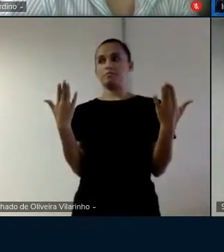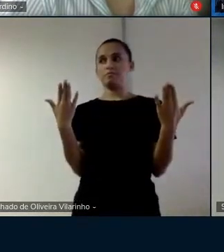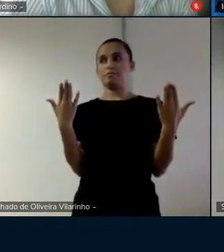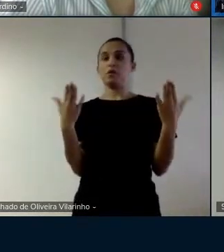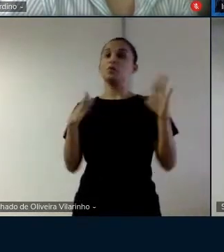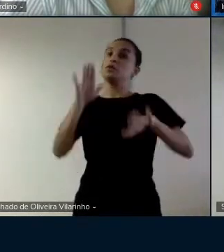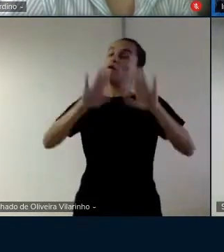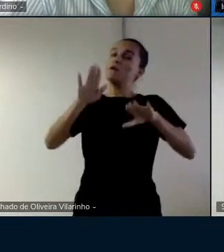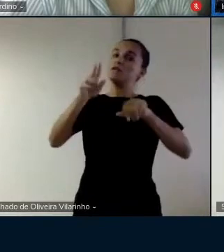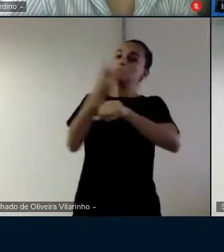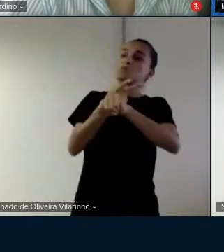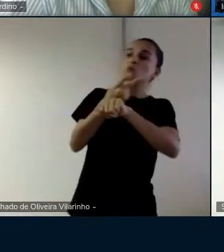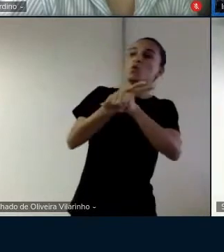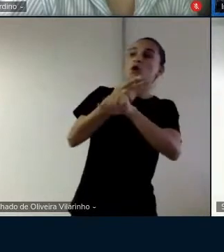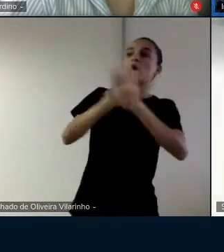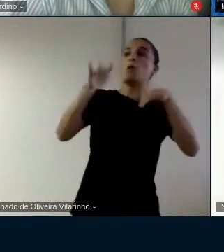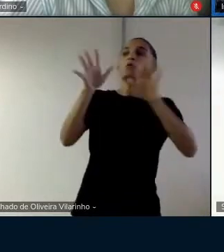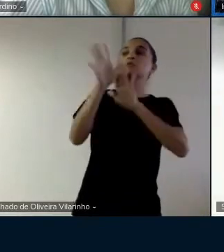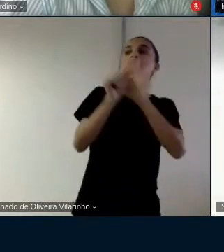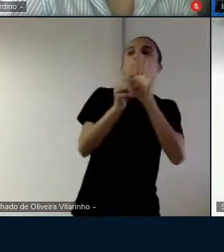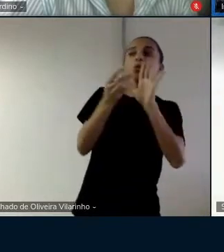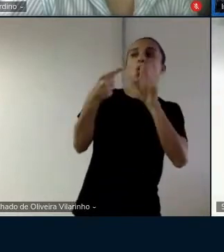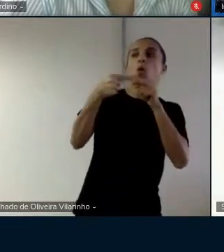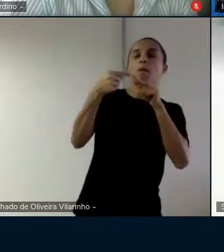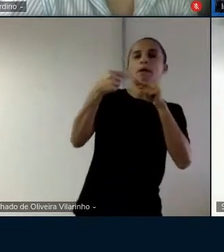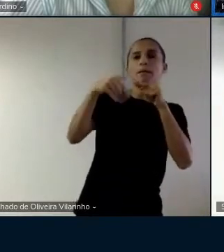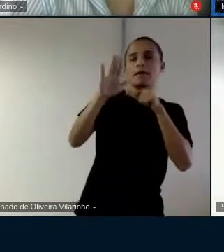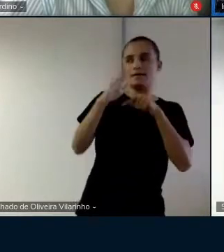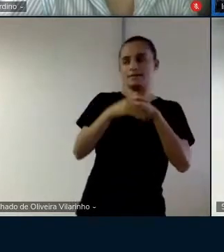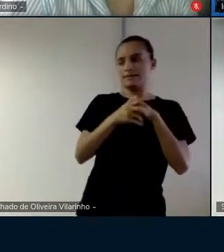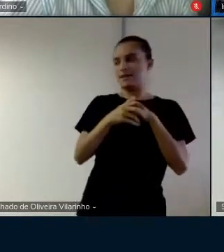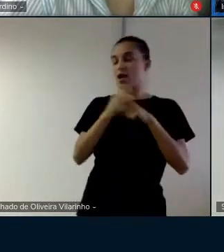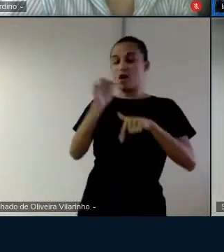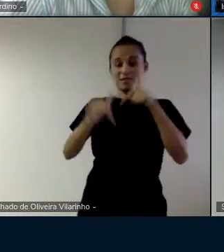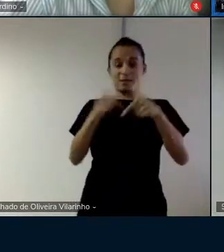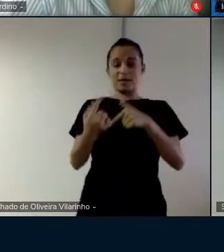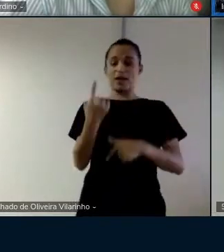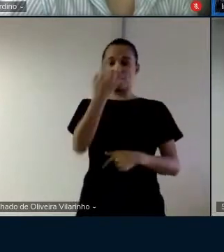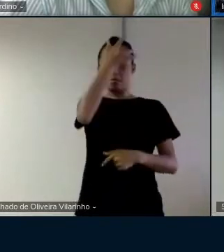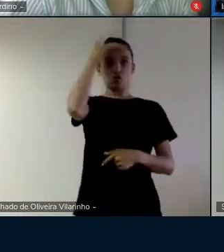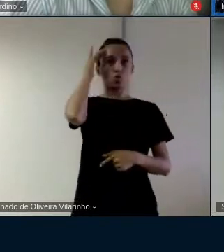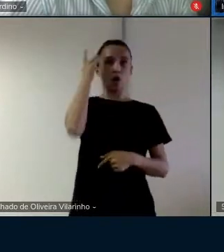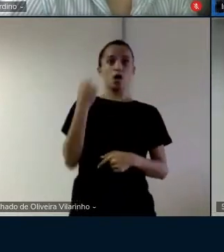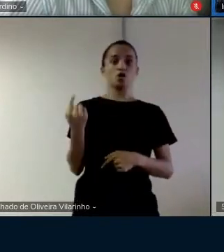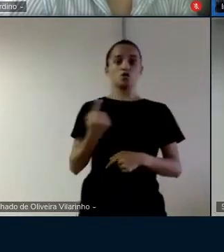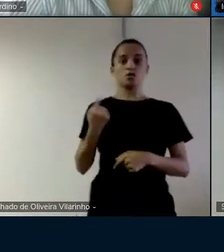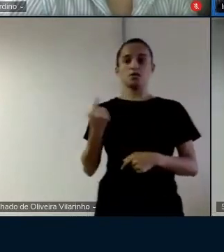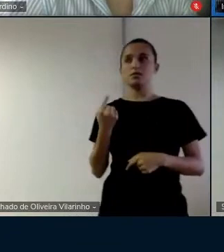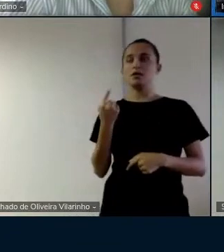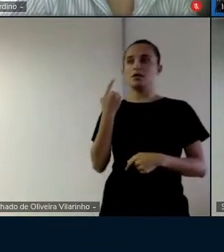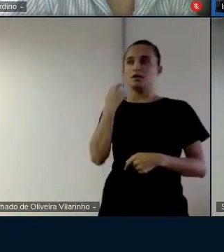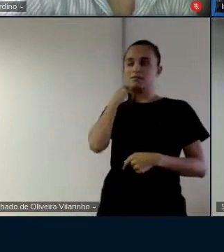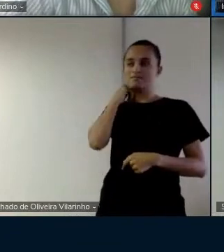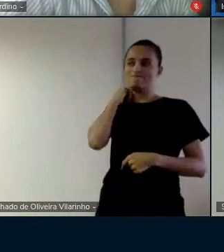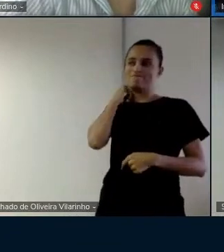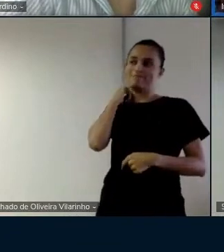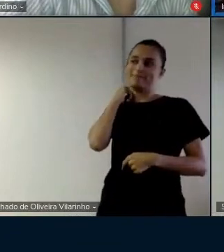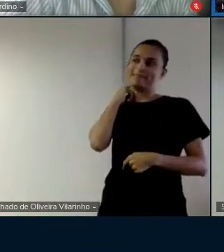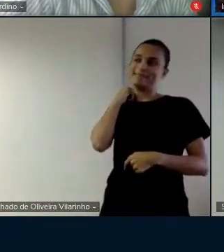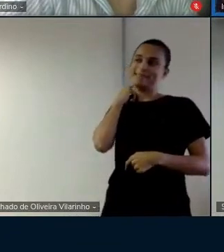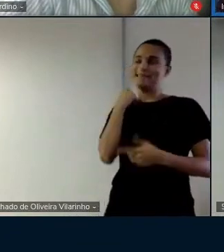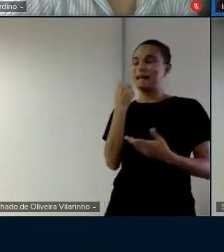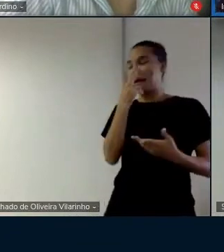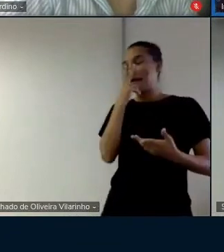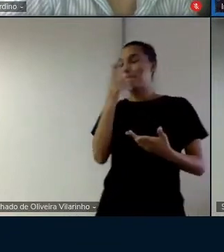você tem e o trabalhar que tem uma pessoa sozinha sem uma ação eu acho que